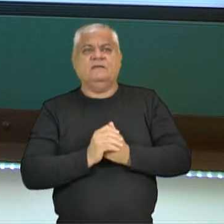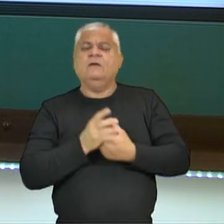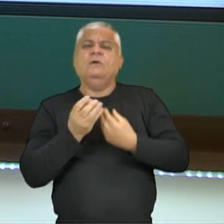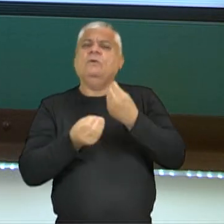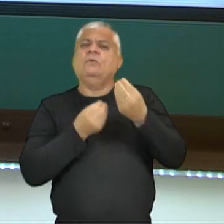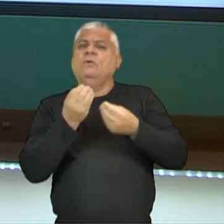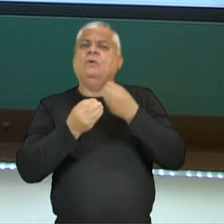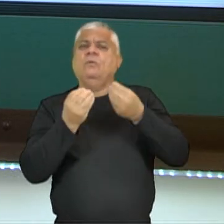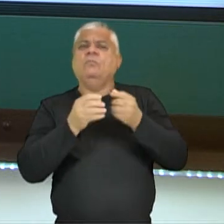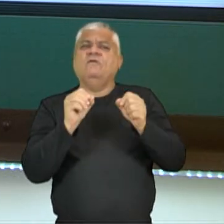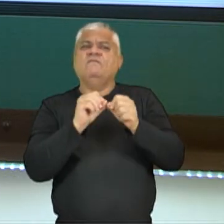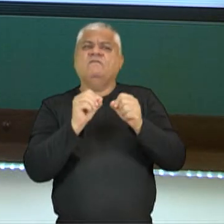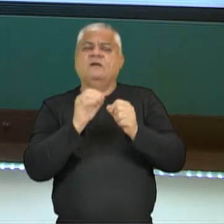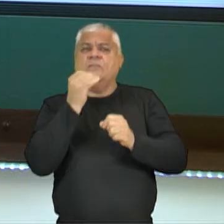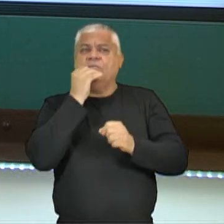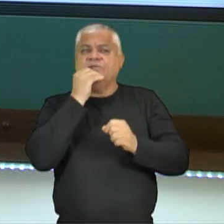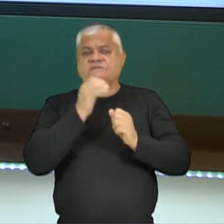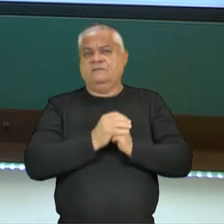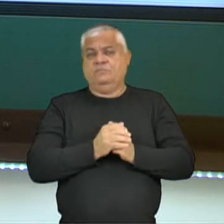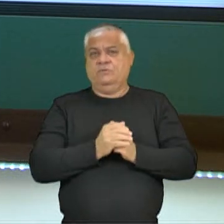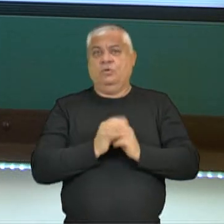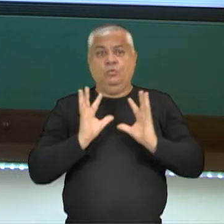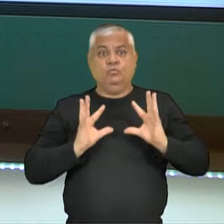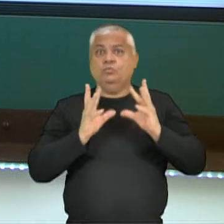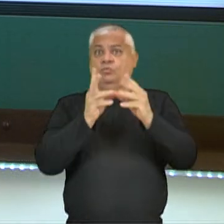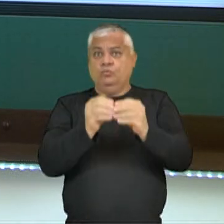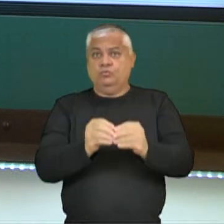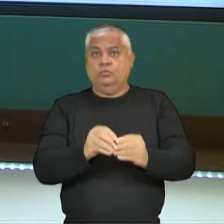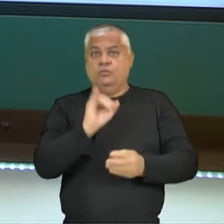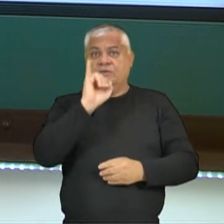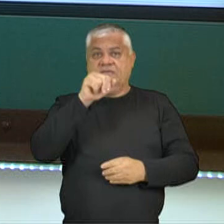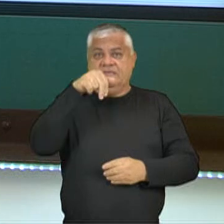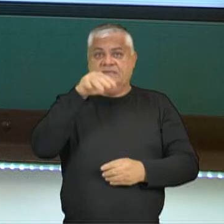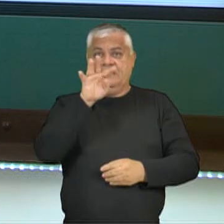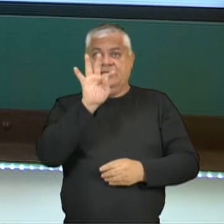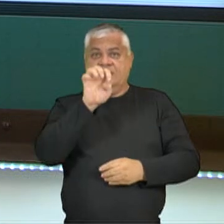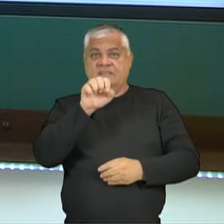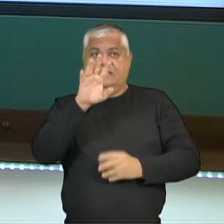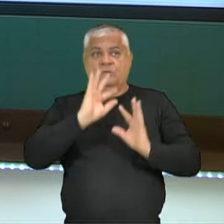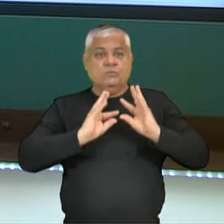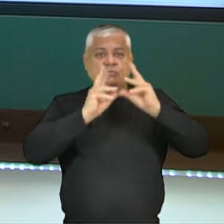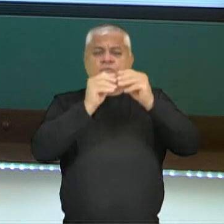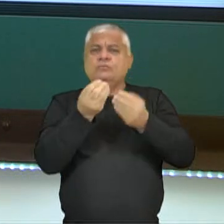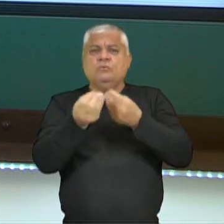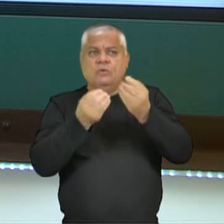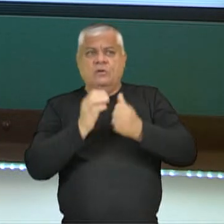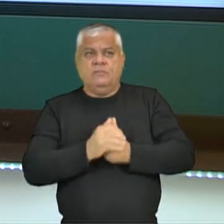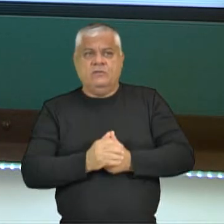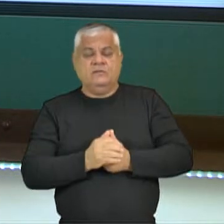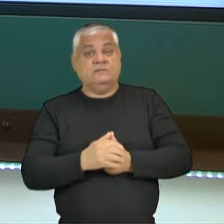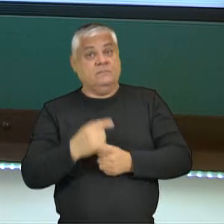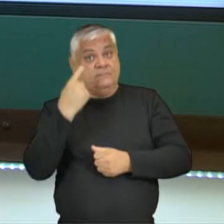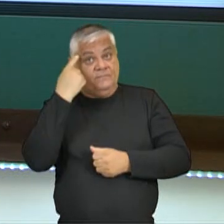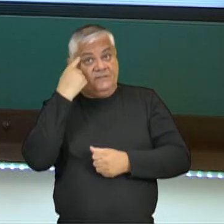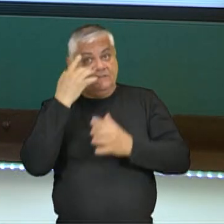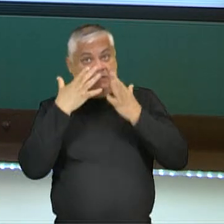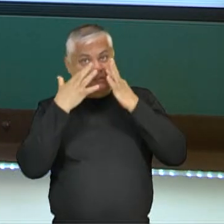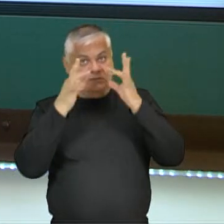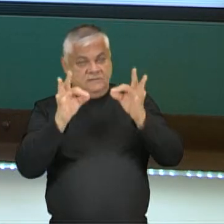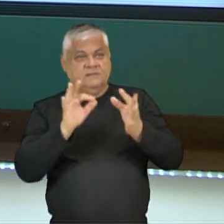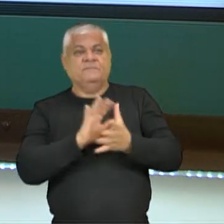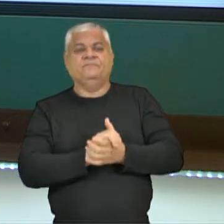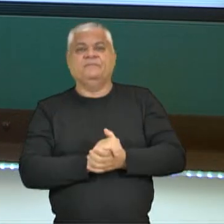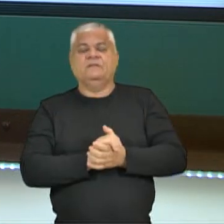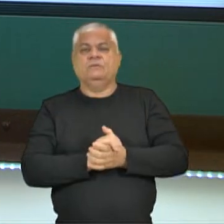que devemos escrever quando estamos considerando um inteiro? Ai, ai, ai, né? Então, presta atenção nessa situação.